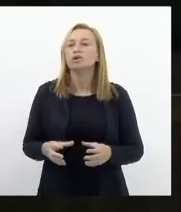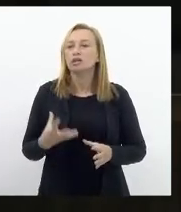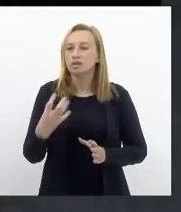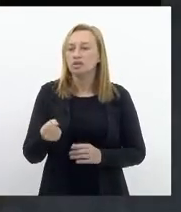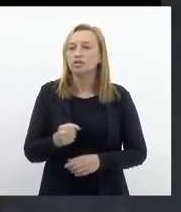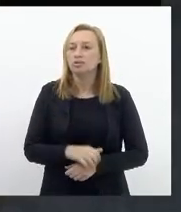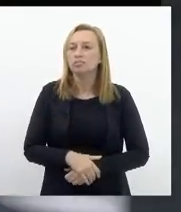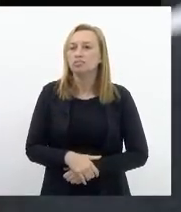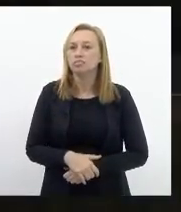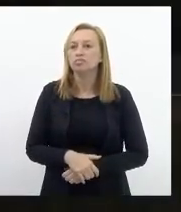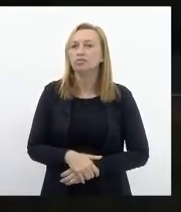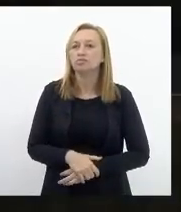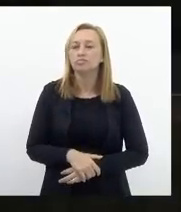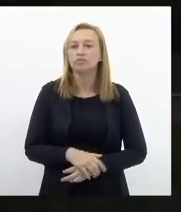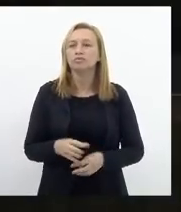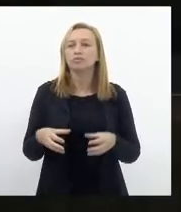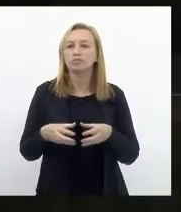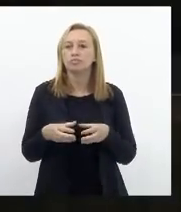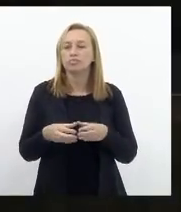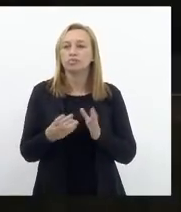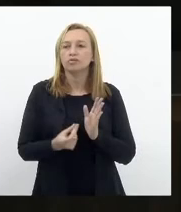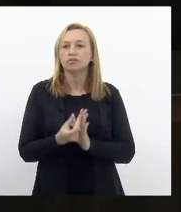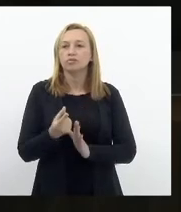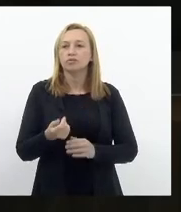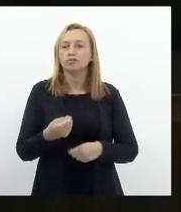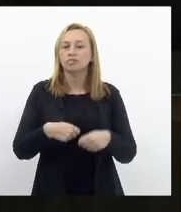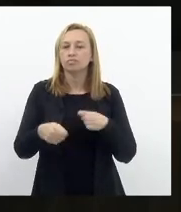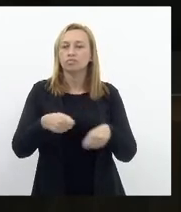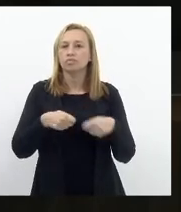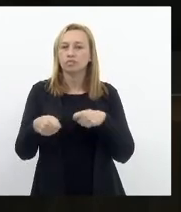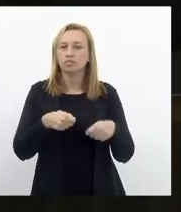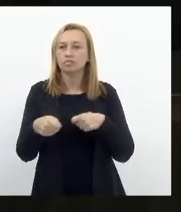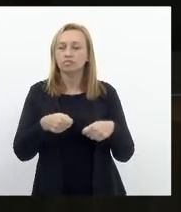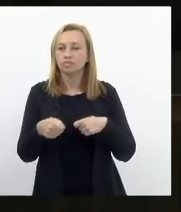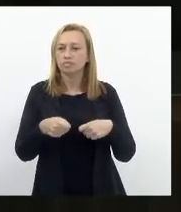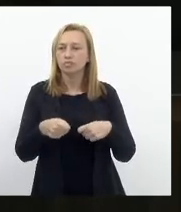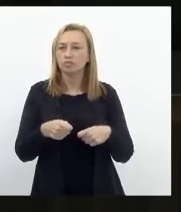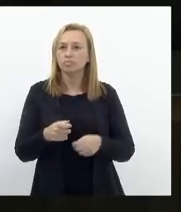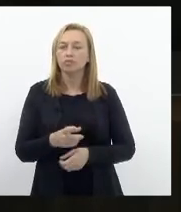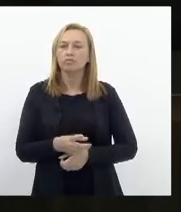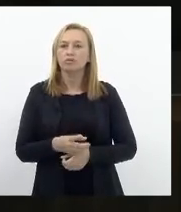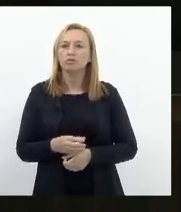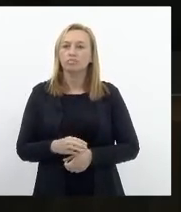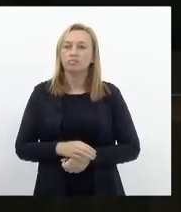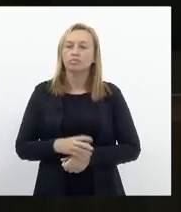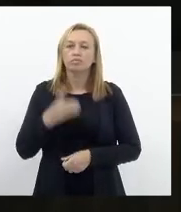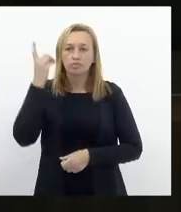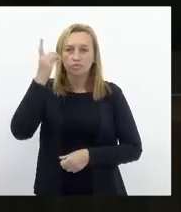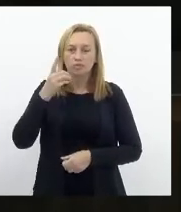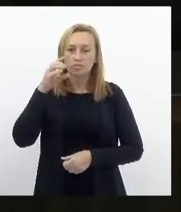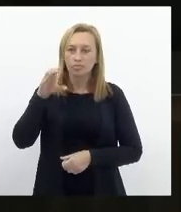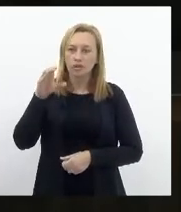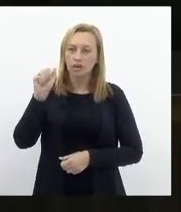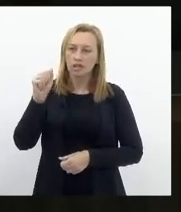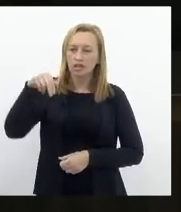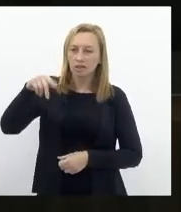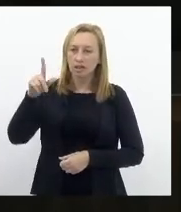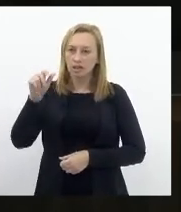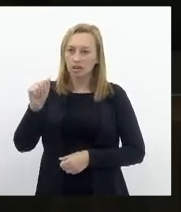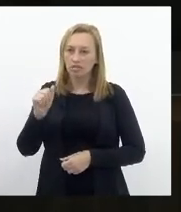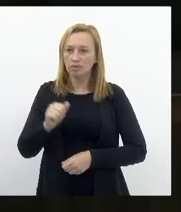favorável. Pela Comissão de Orçamento, Finanças, Fiscalização Financeira e Controle, Deputado Márcio Canela,